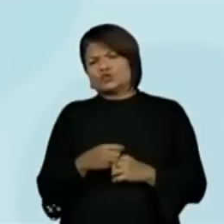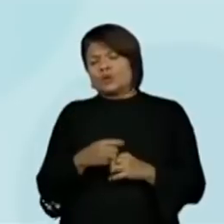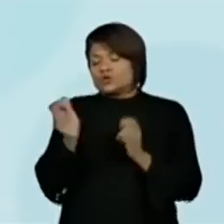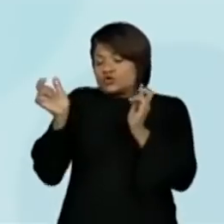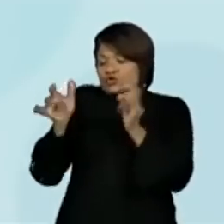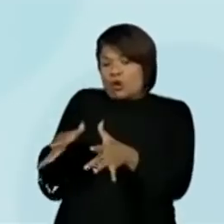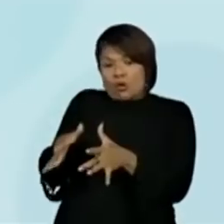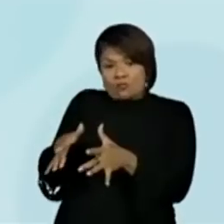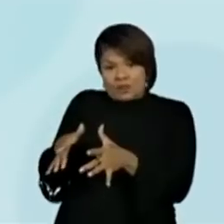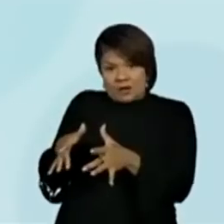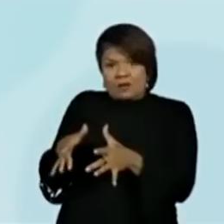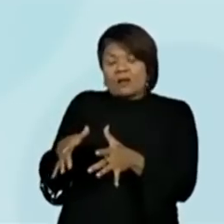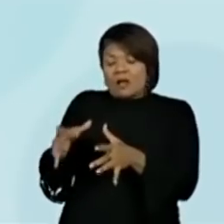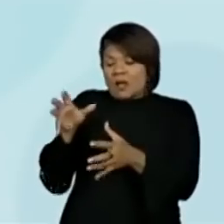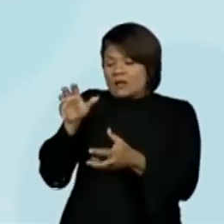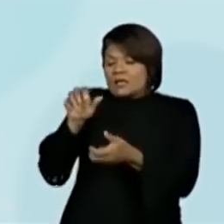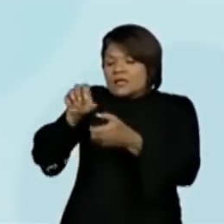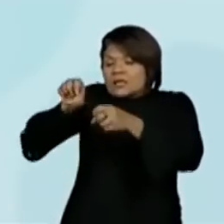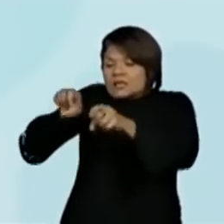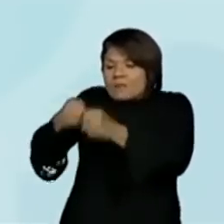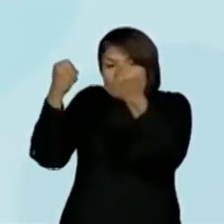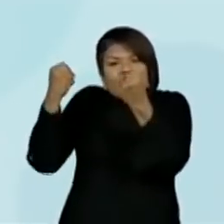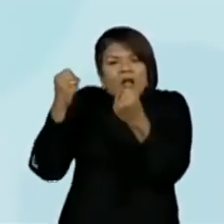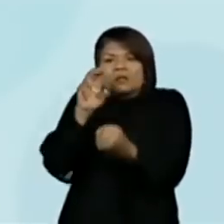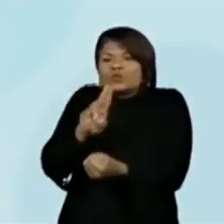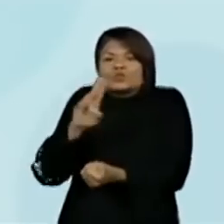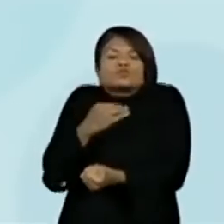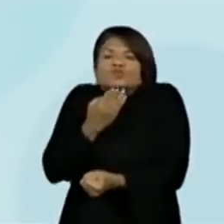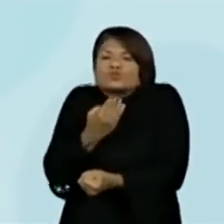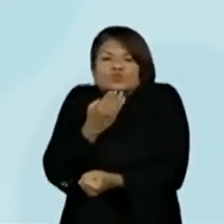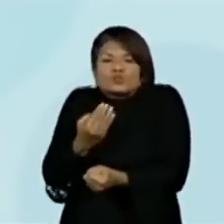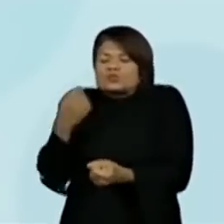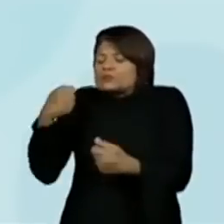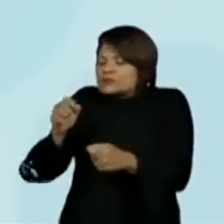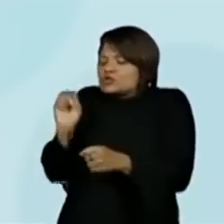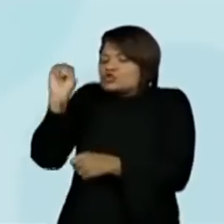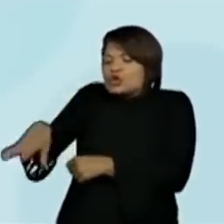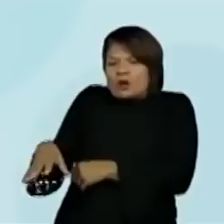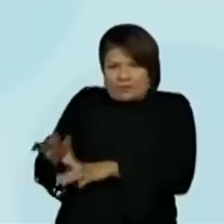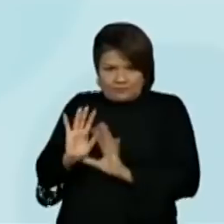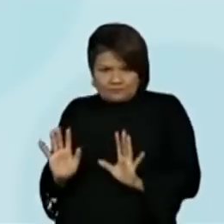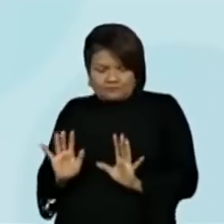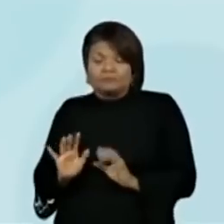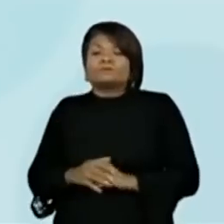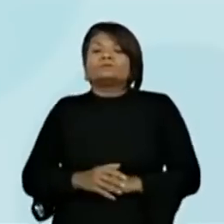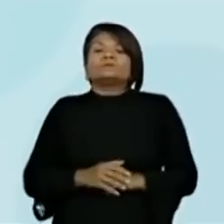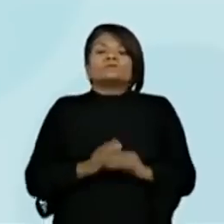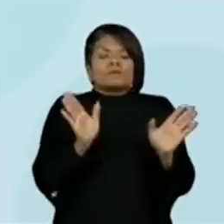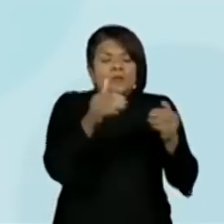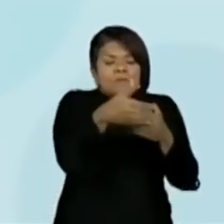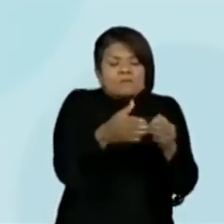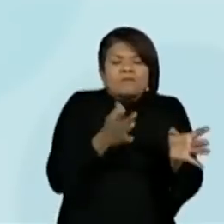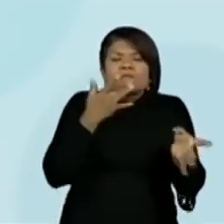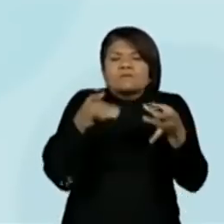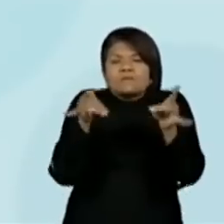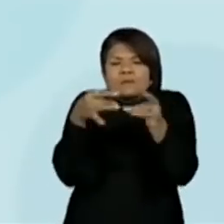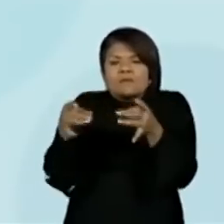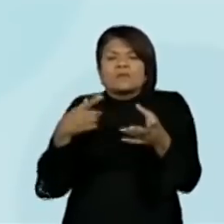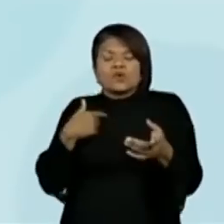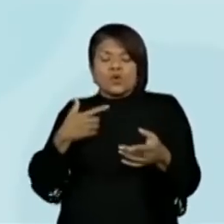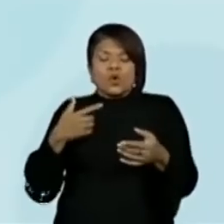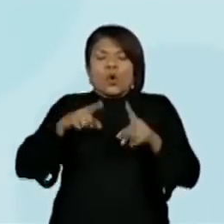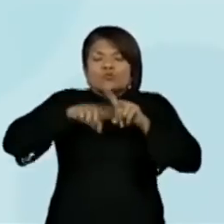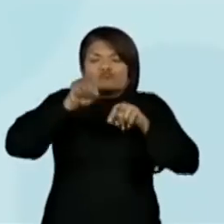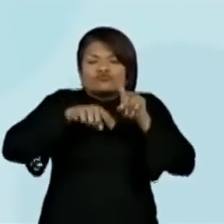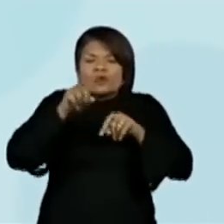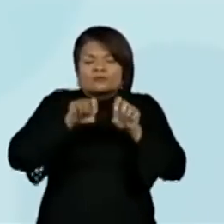descartado, aquilo que está quebrado e sem condições de uso e precisamos descartar. As embalagens, objetos e brinquedos quebrados